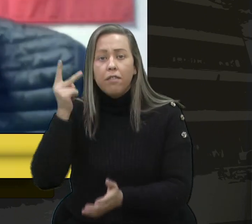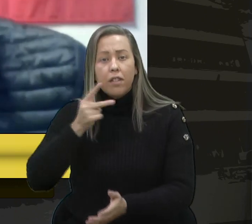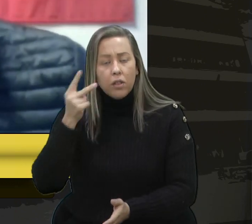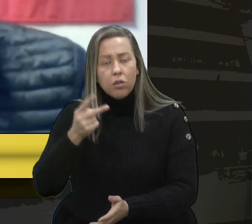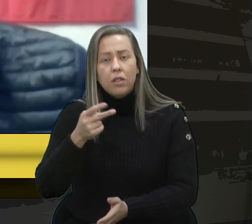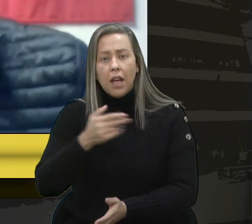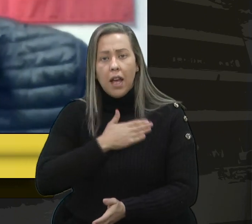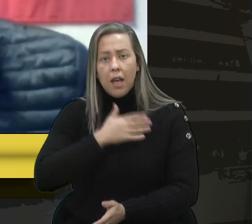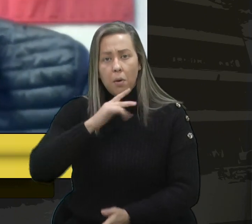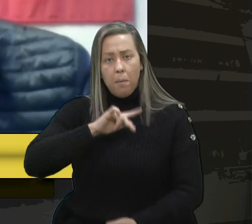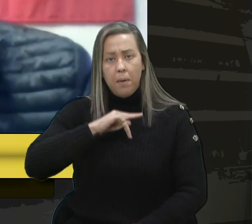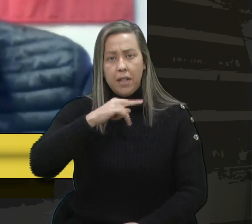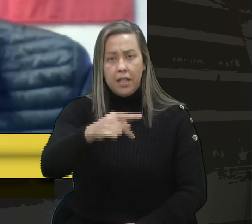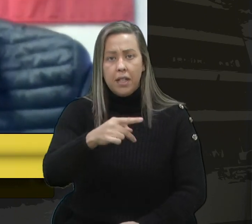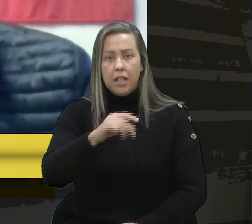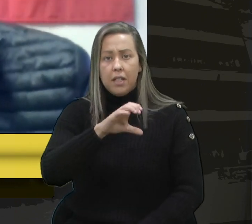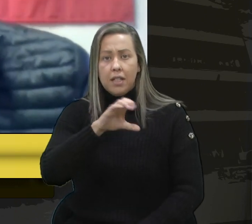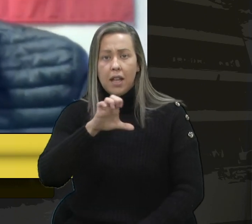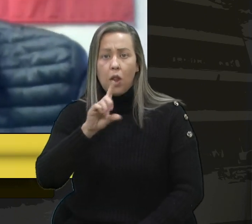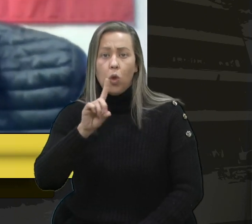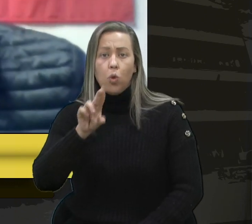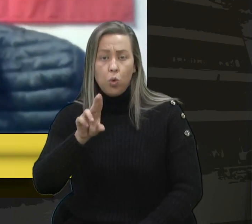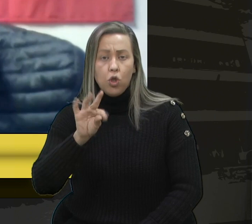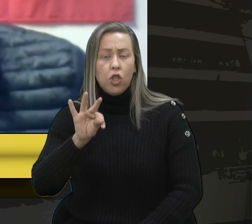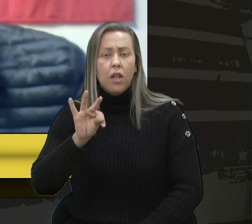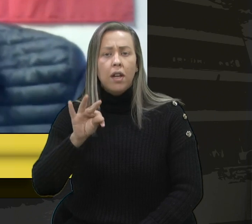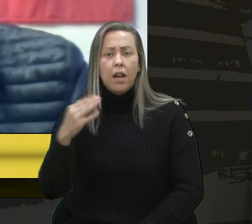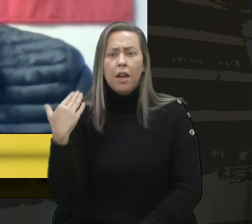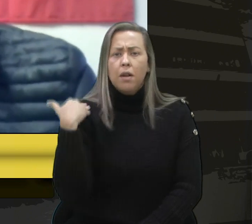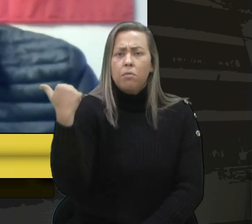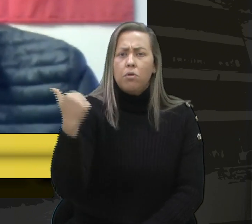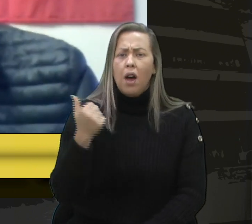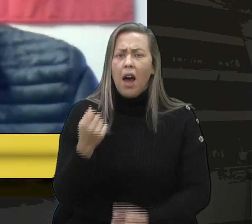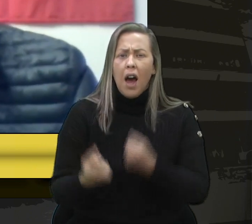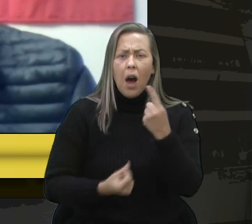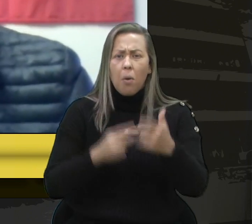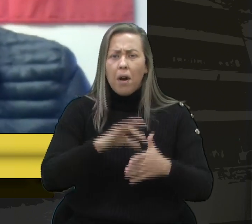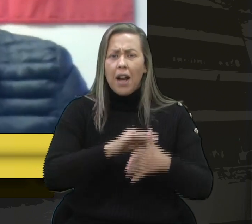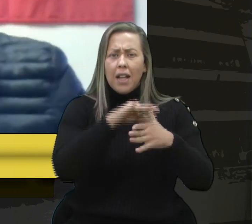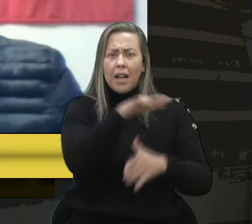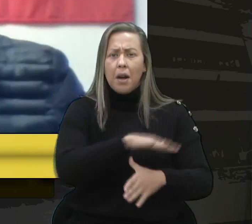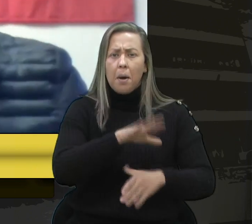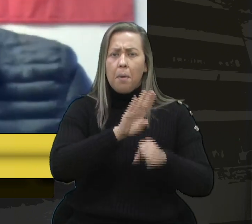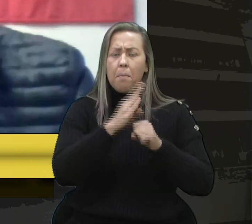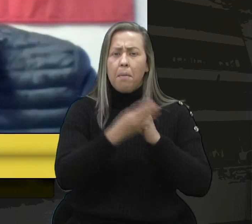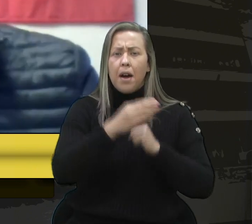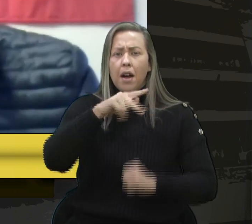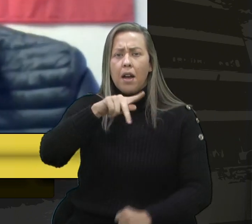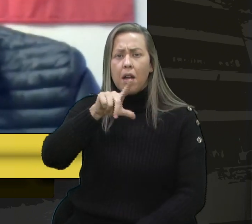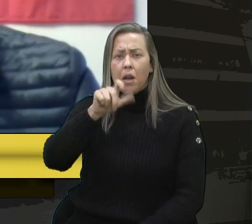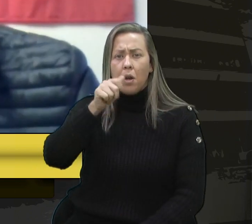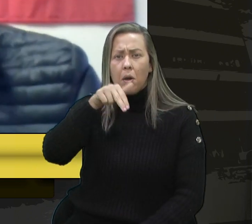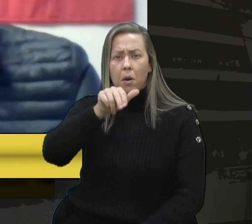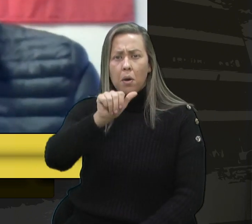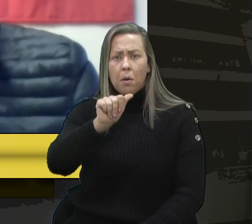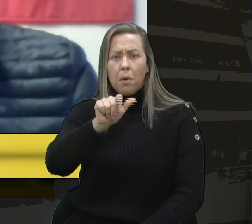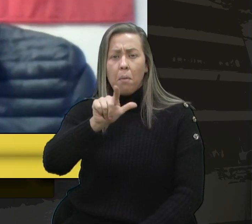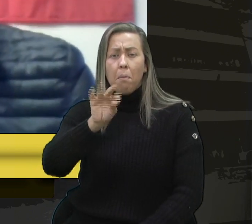eu, como presidente da Sedut, fui procurado por algumas lideranças do bairro Planalto, e daquela redondeza,